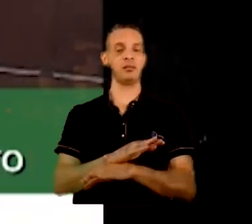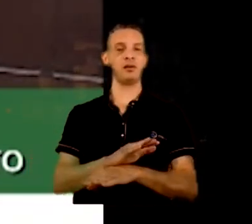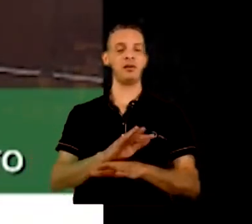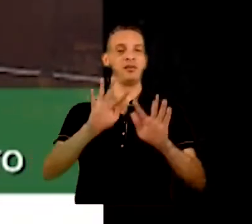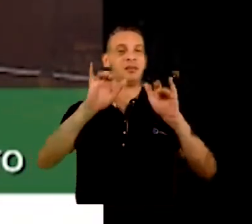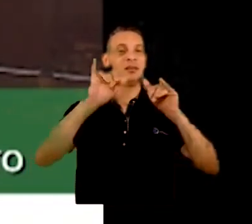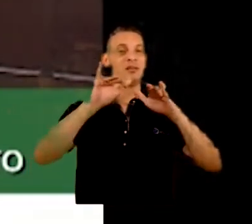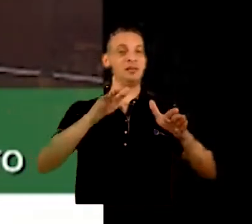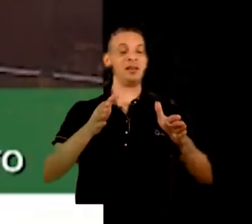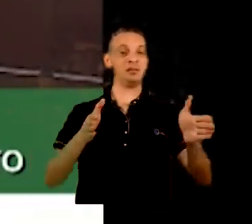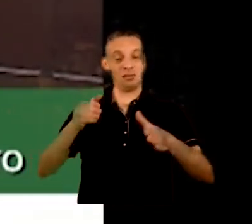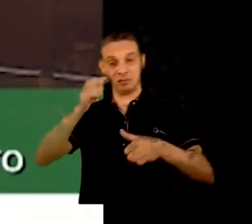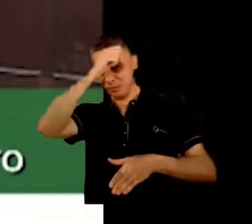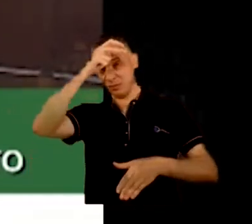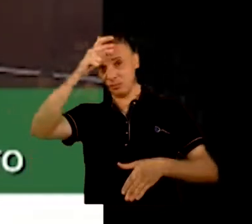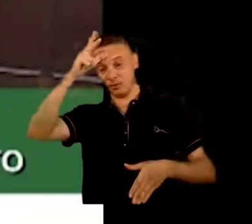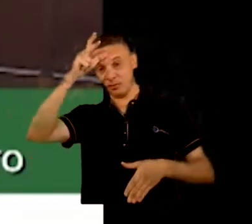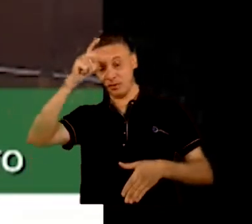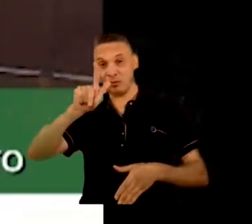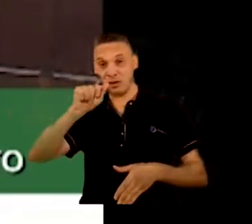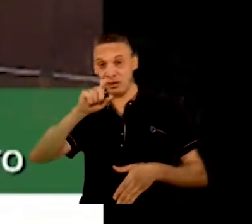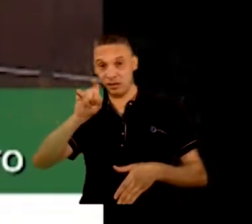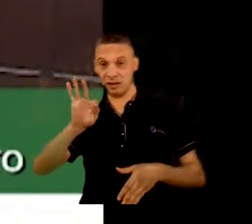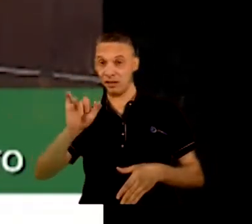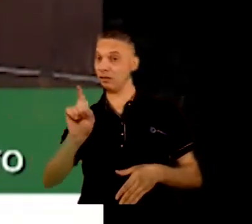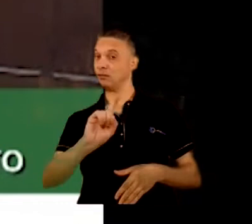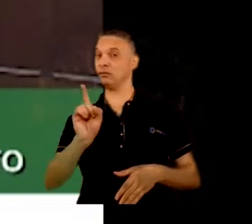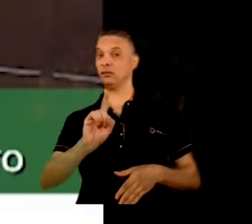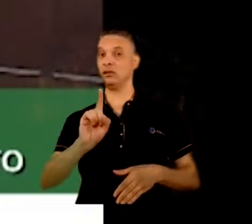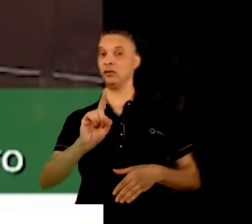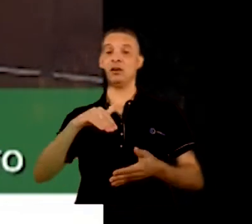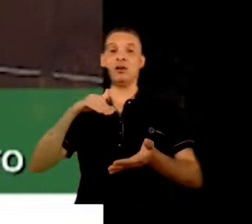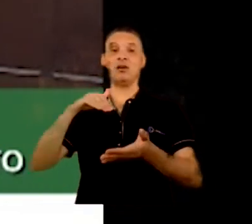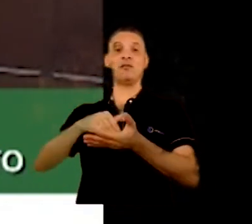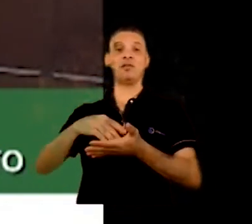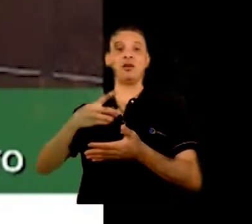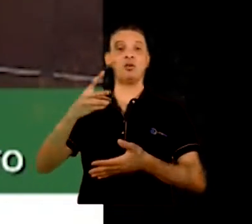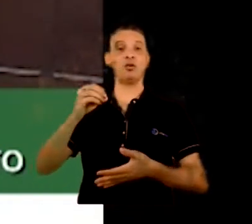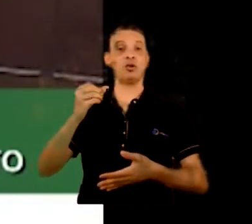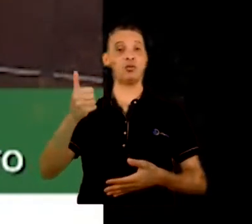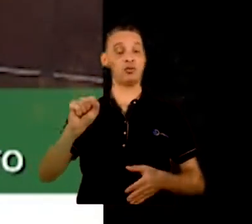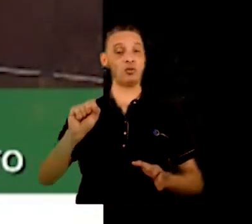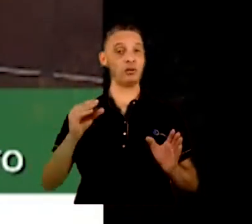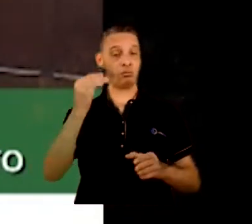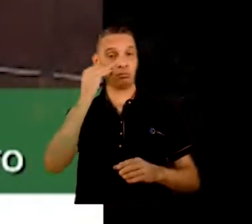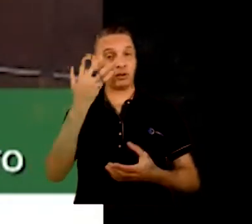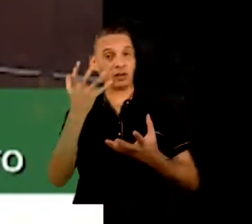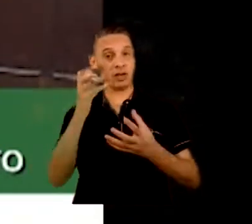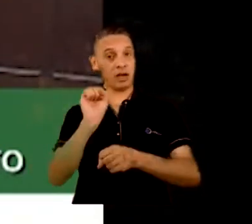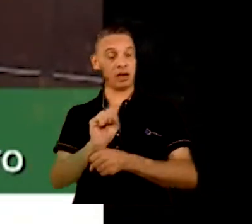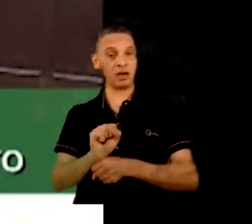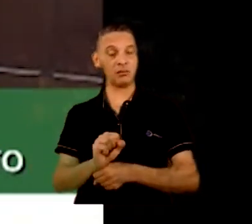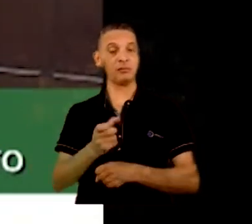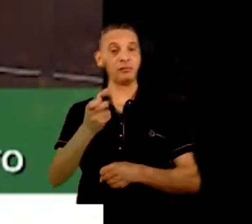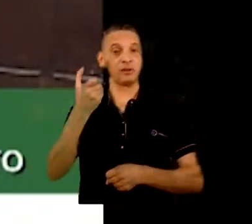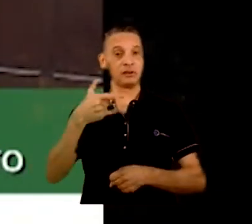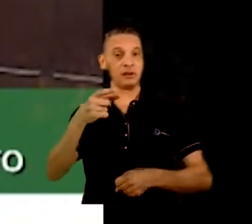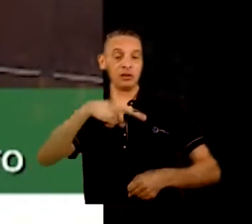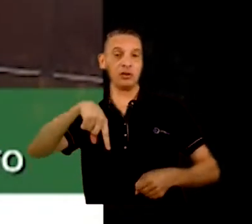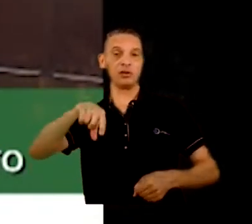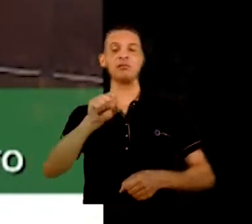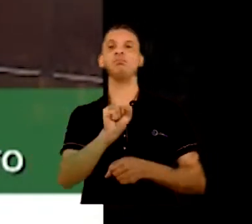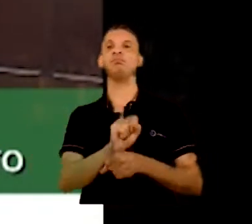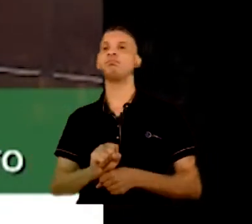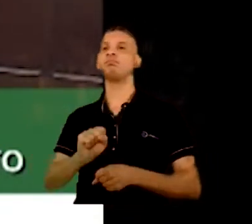Gazeta, mas no meio, até o final do ano que vem. Se nós tivermos todo esse embrólio